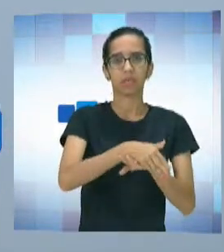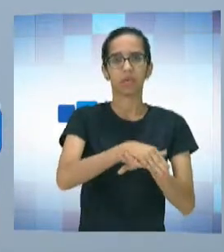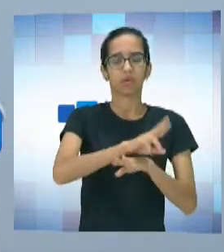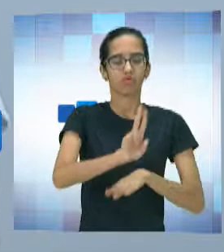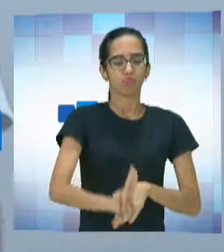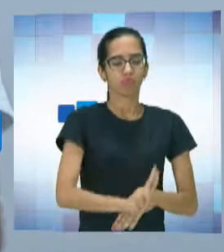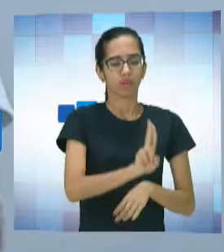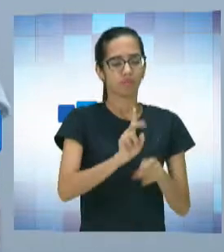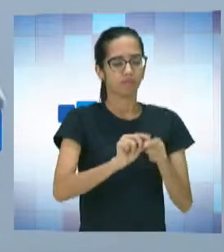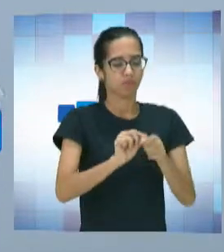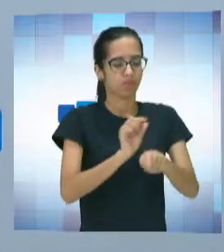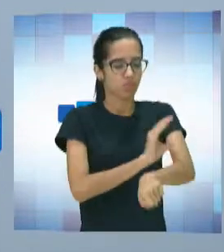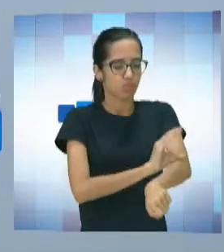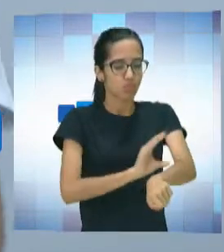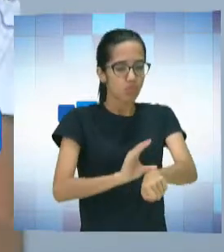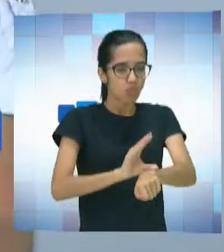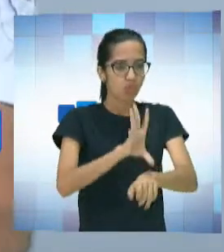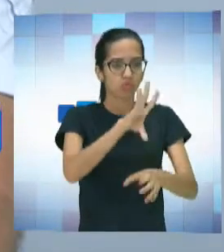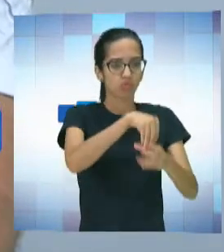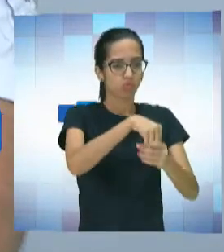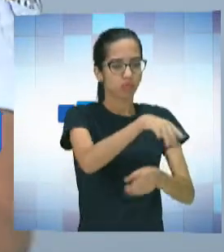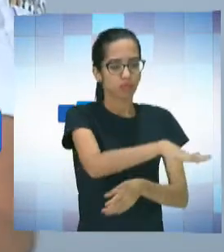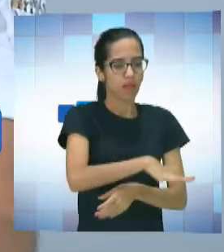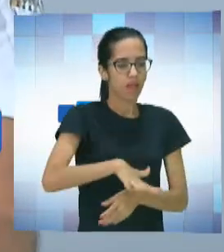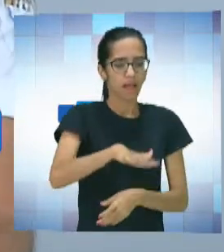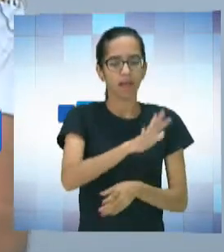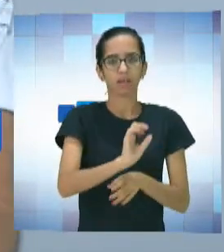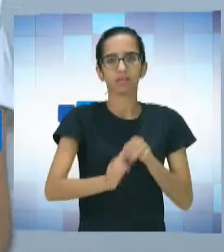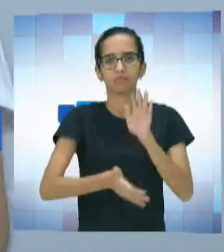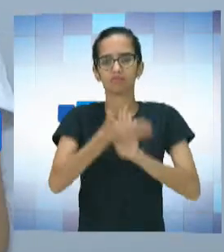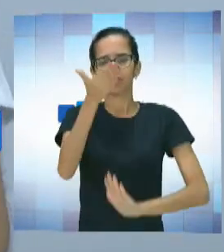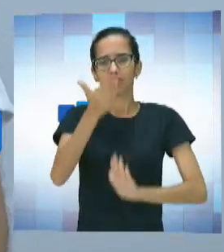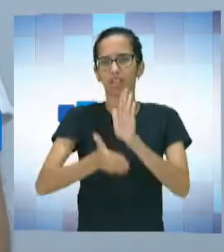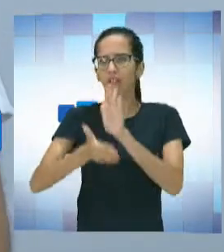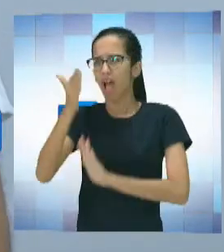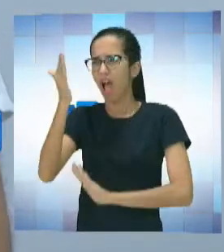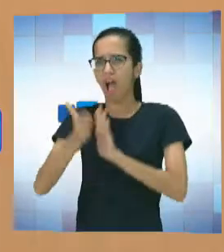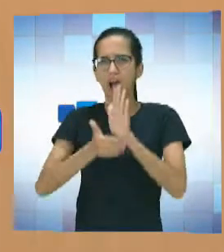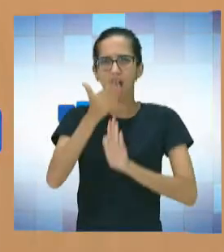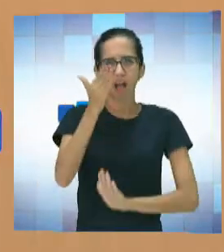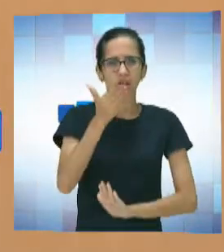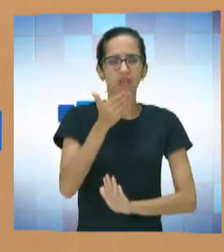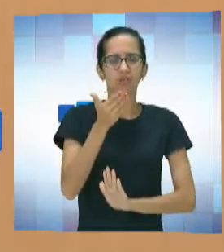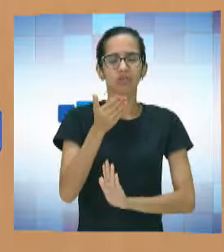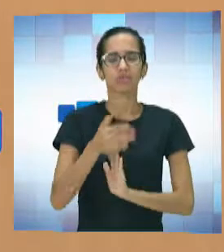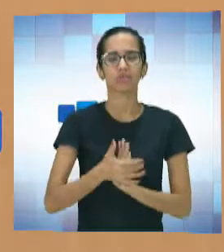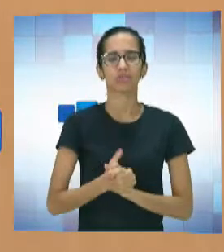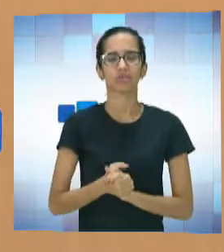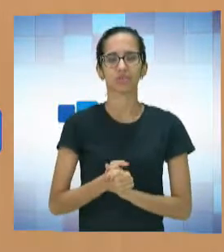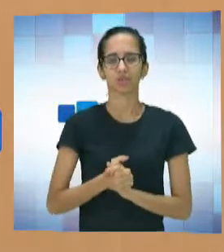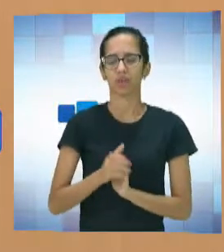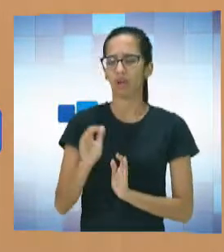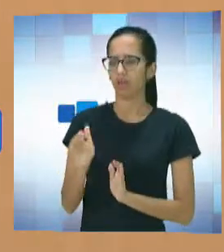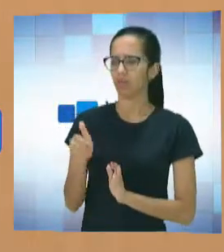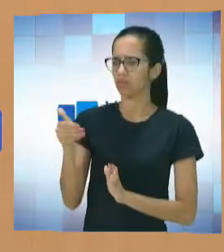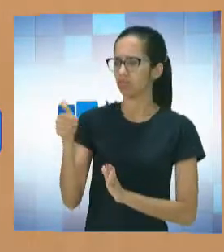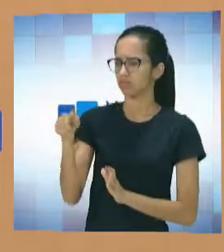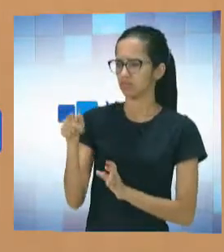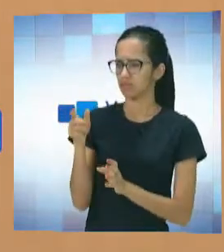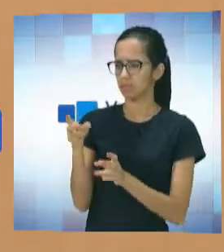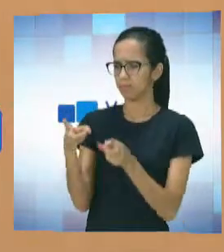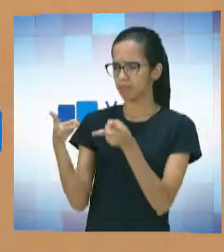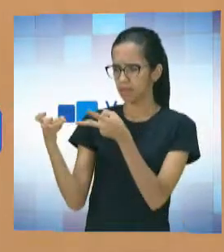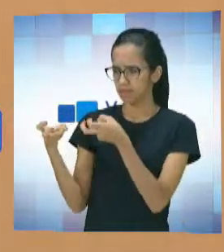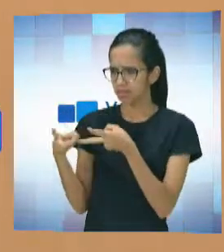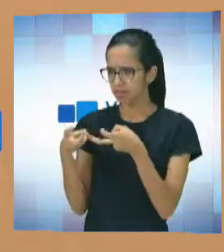cursos específicos na área, fazer algumas viagens, né? Para poder... Isso, quando o observando,